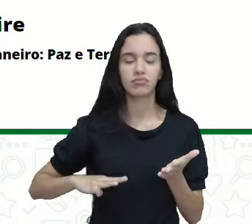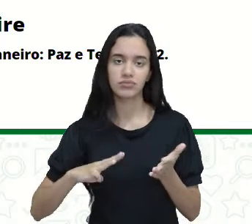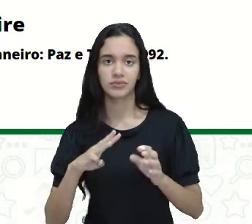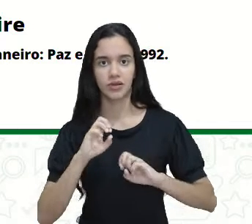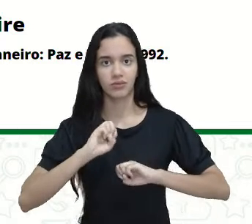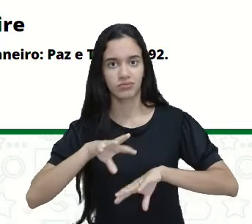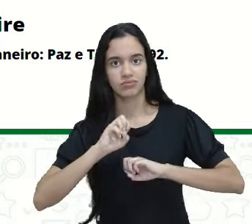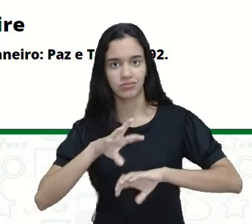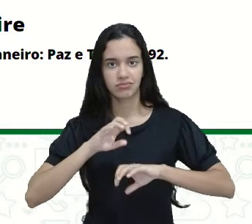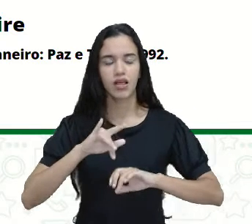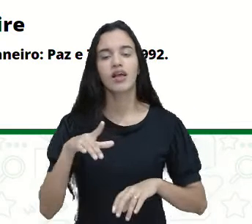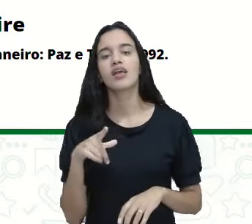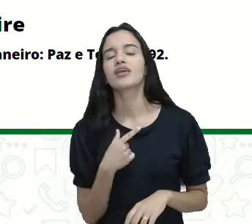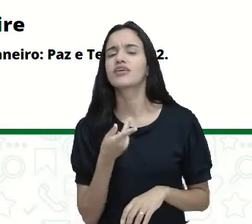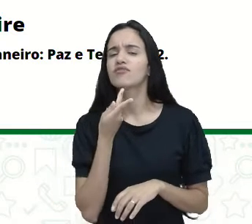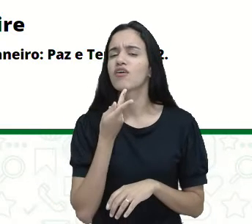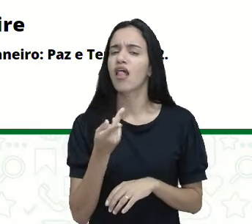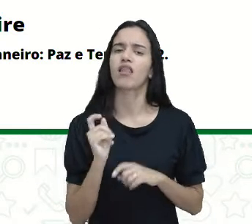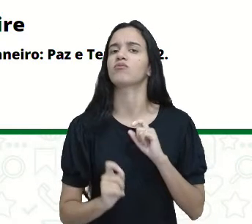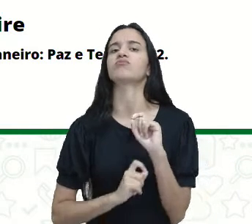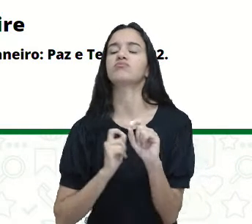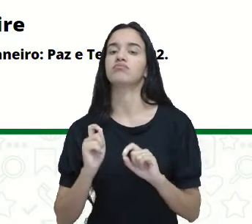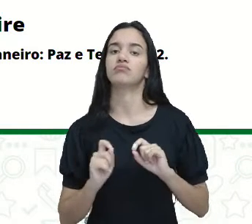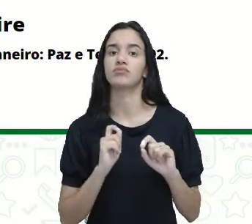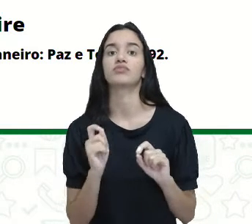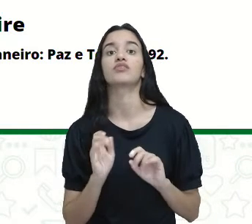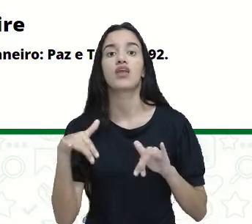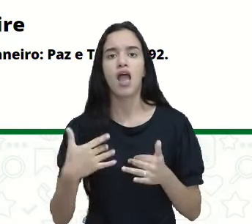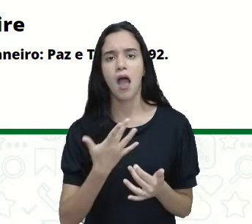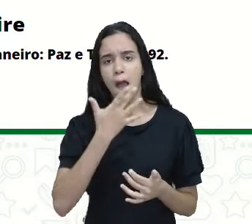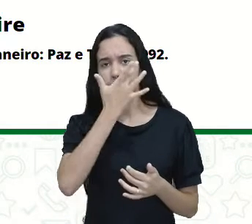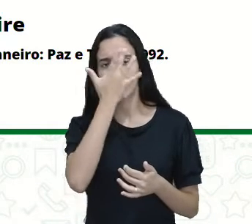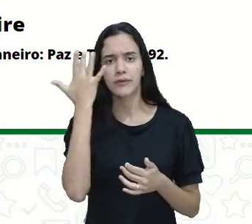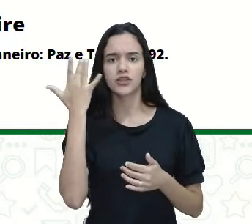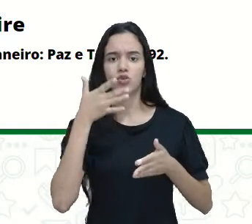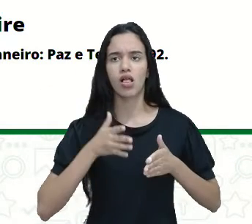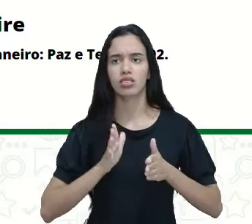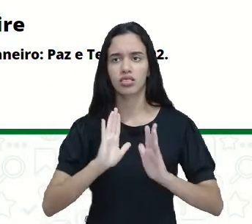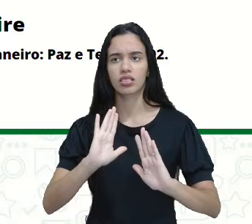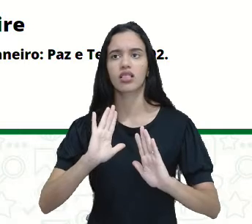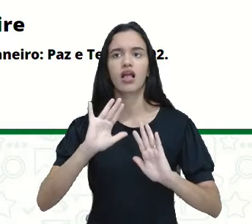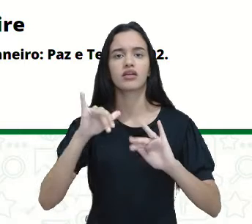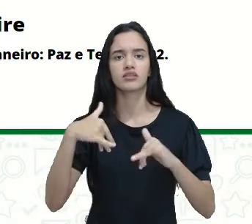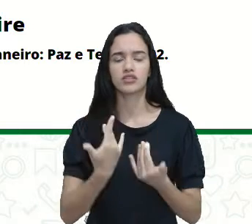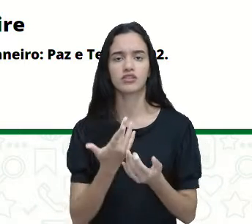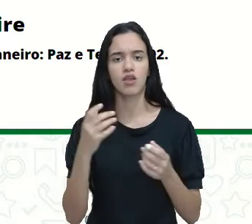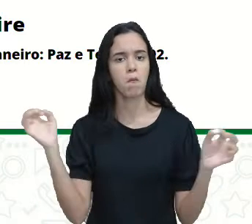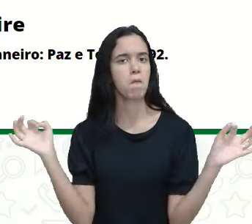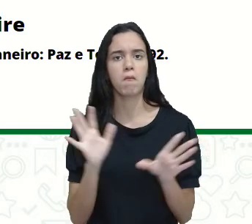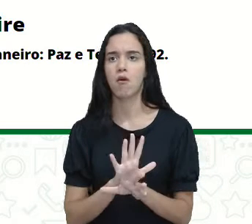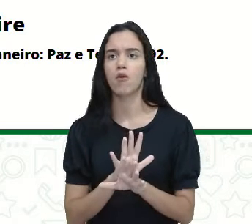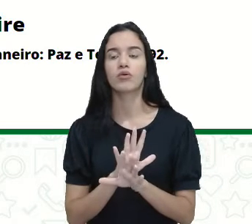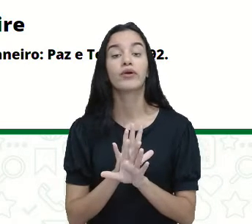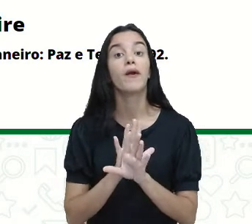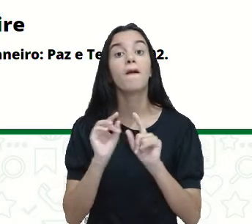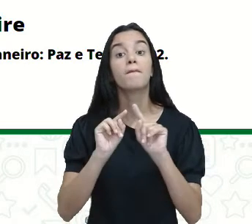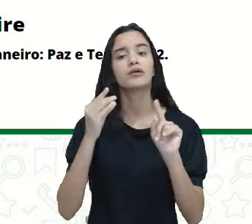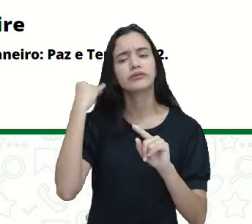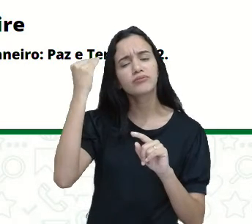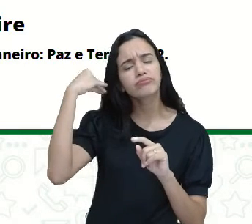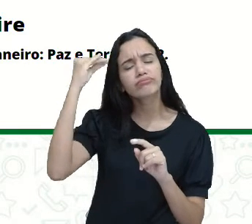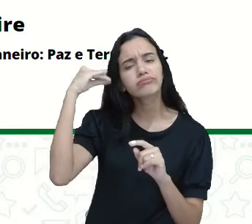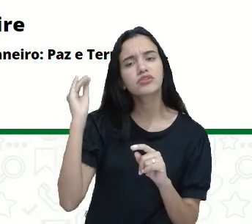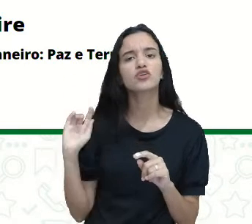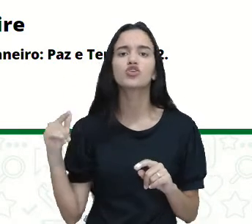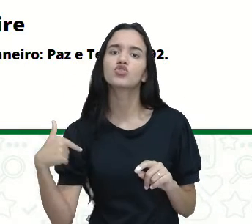ensino. E ele diz o seguinte nessa frase. Ninguém nasce feito e é experimentando no mundo que